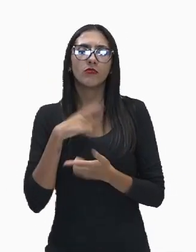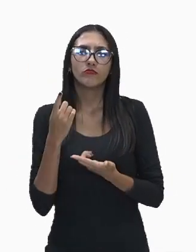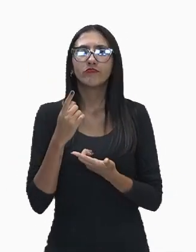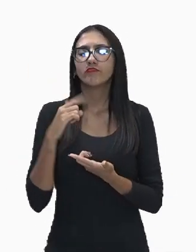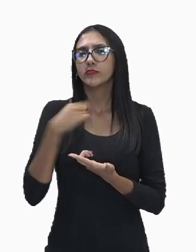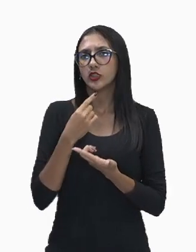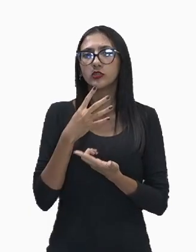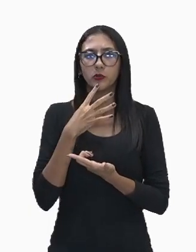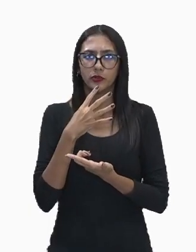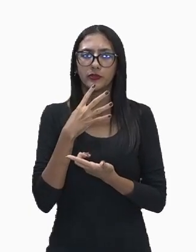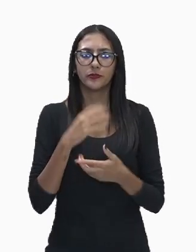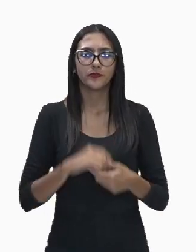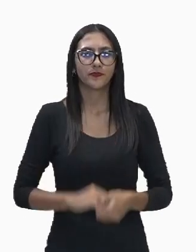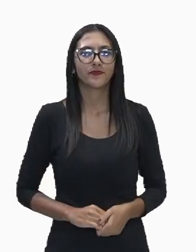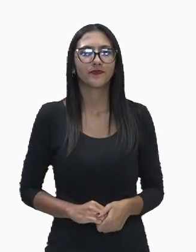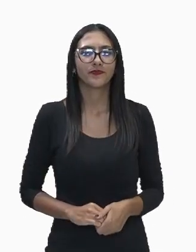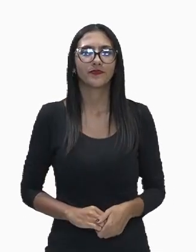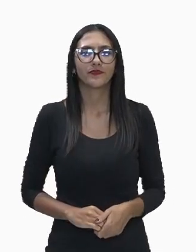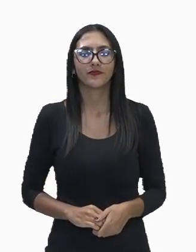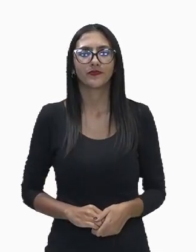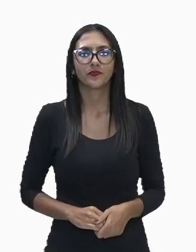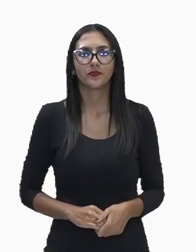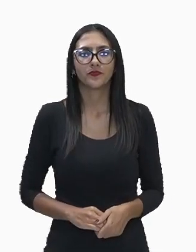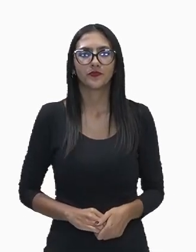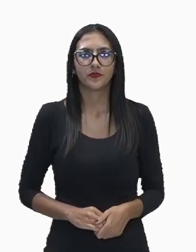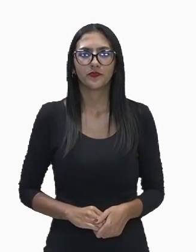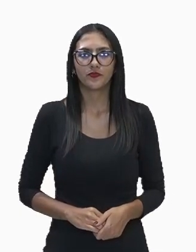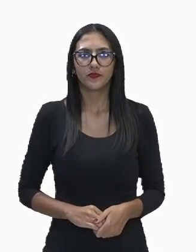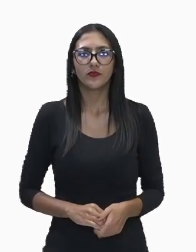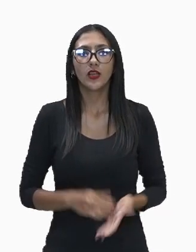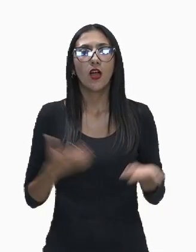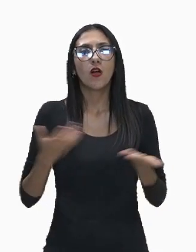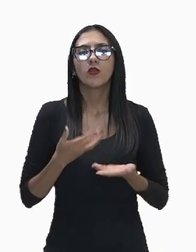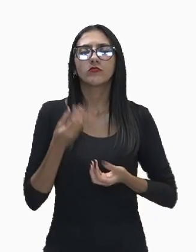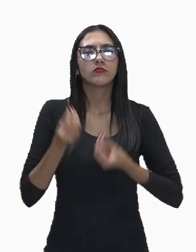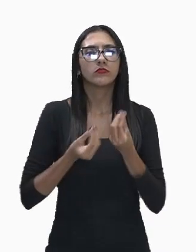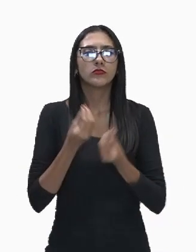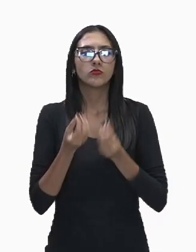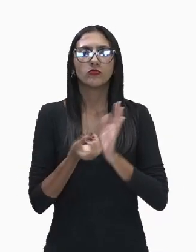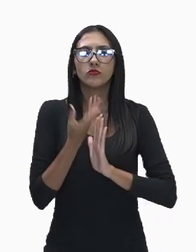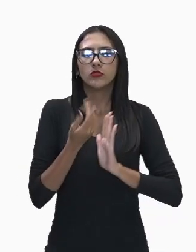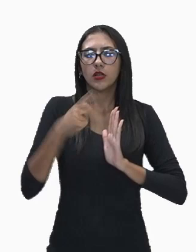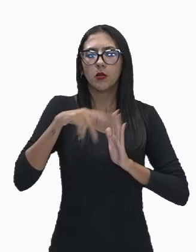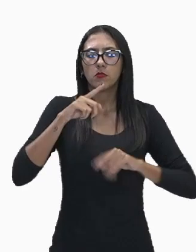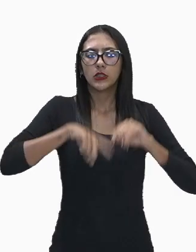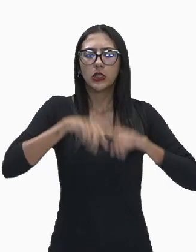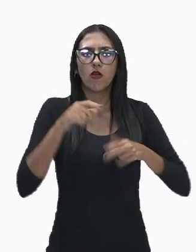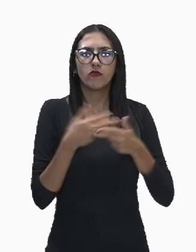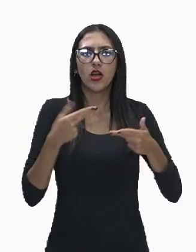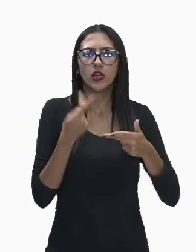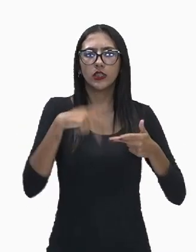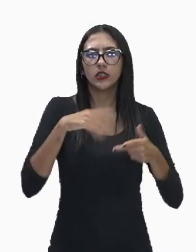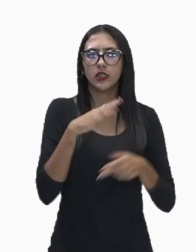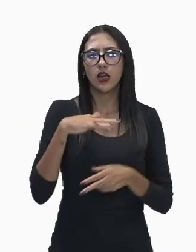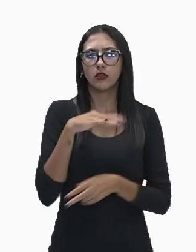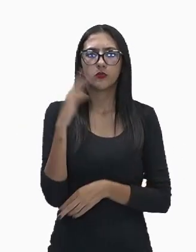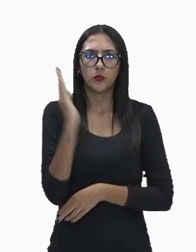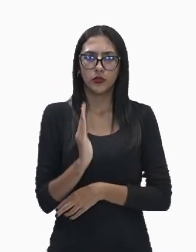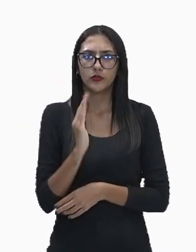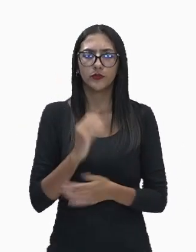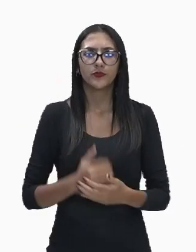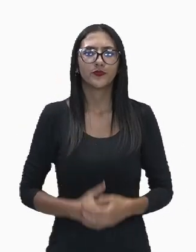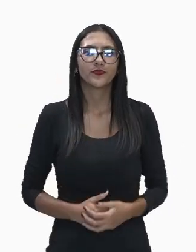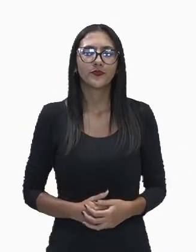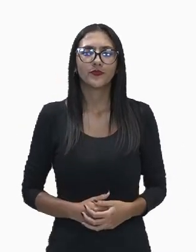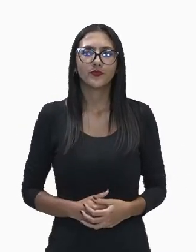de aula. Vamos falar um pouco sobre a geração de resíduos sólidos urbanos no Brasil. Então vejam